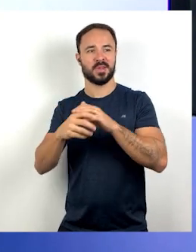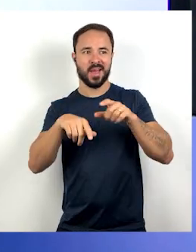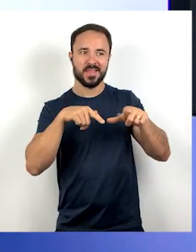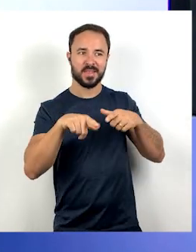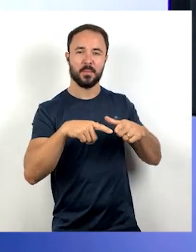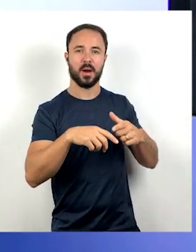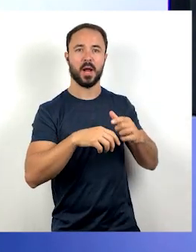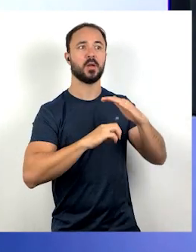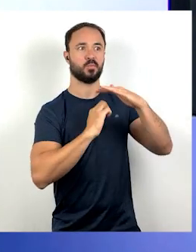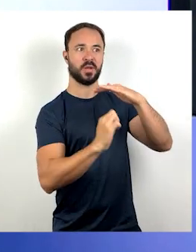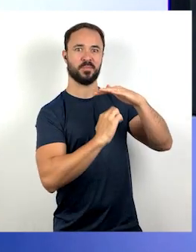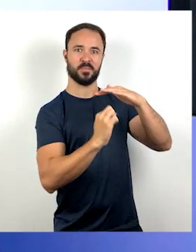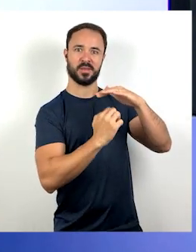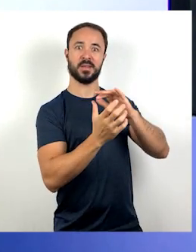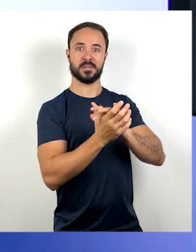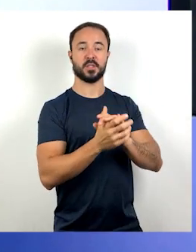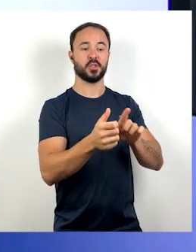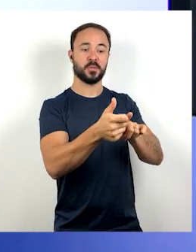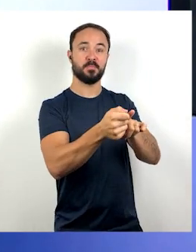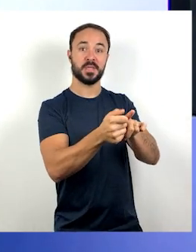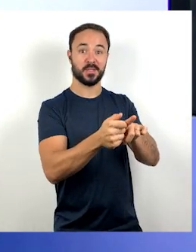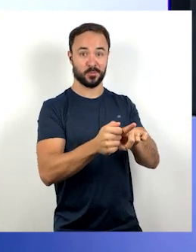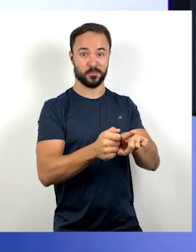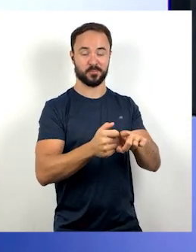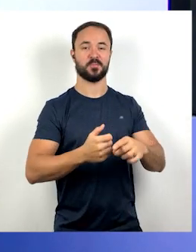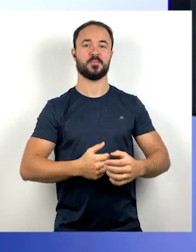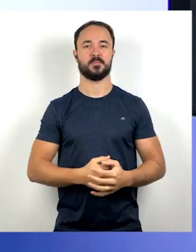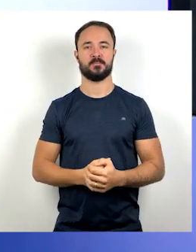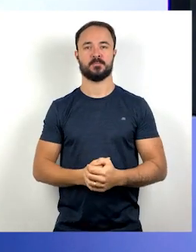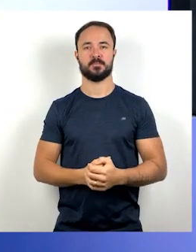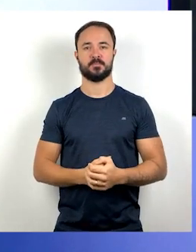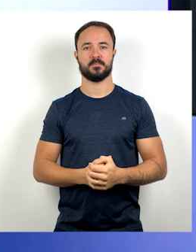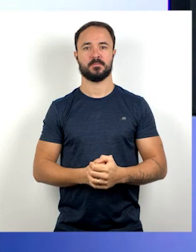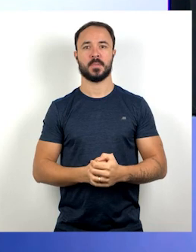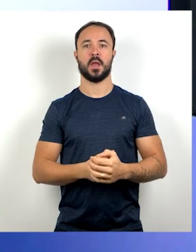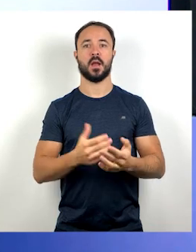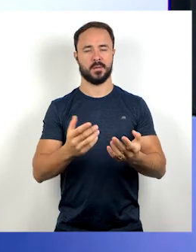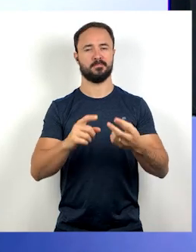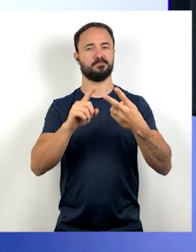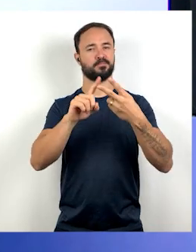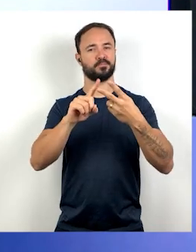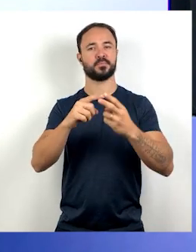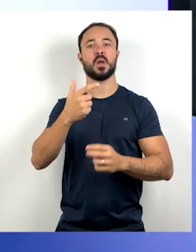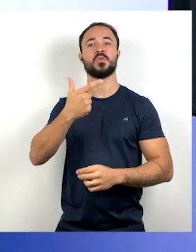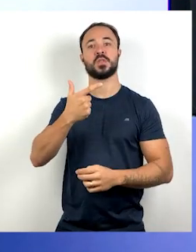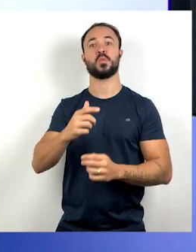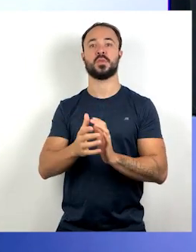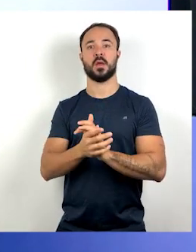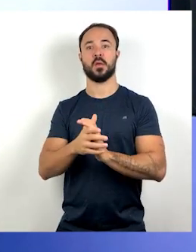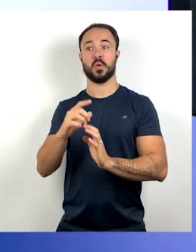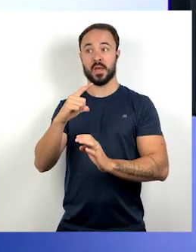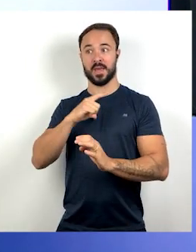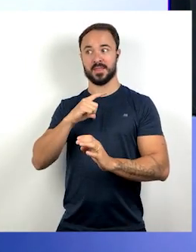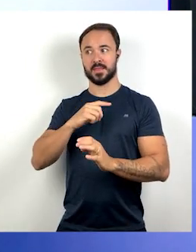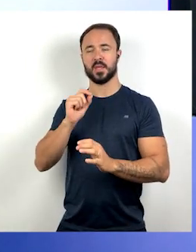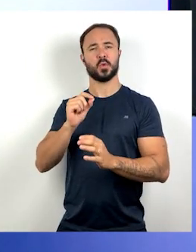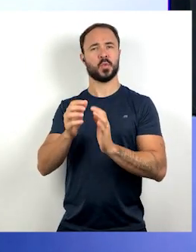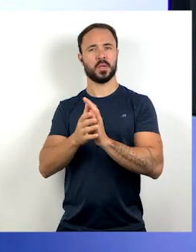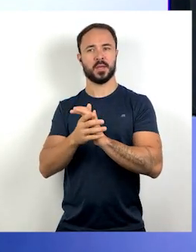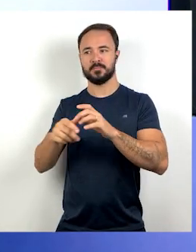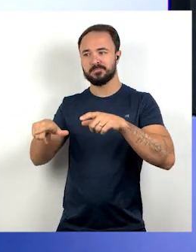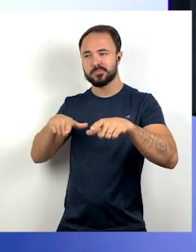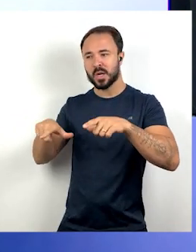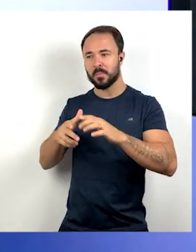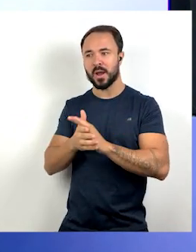setor secundário da nossa economia, nós temos atividades ligadas a tecnologias, né? Então, com o